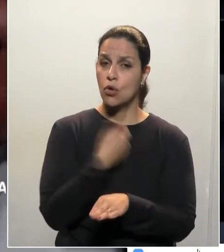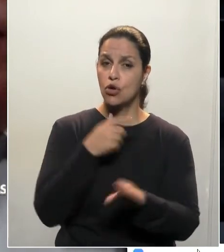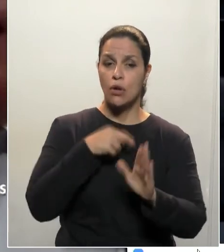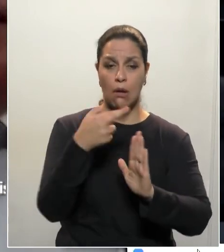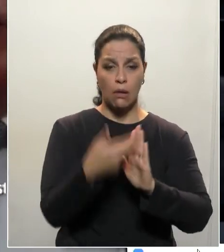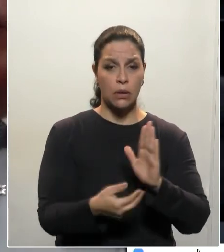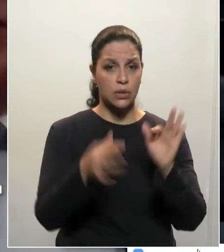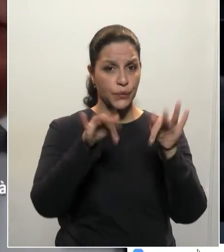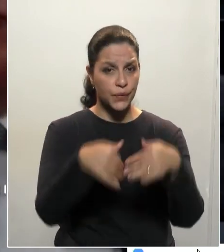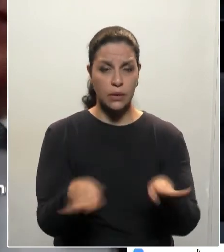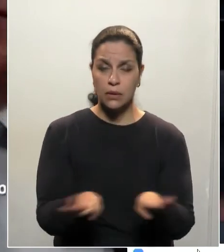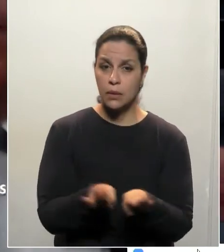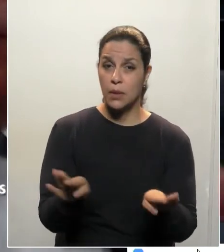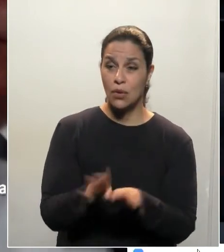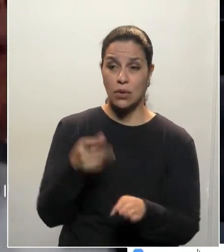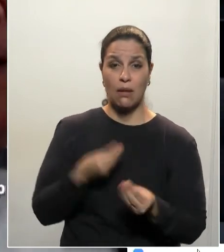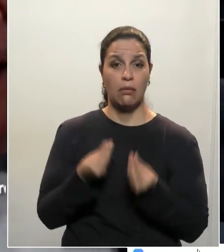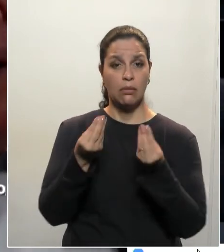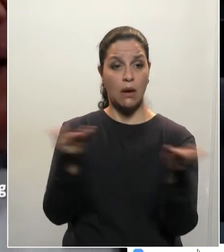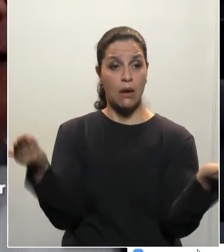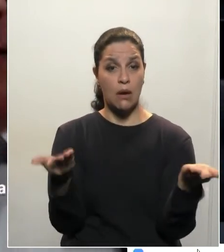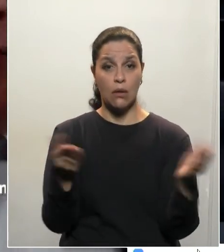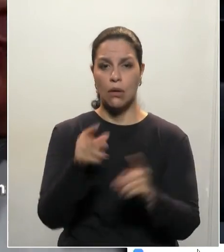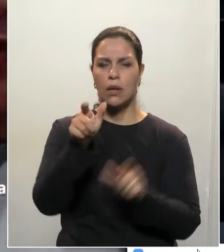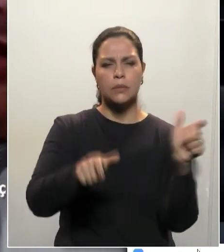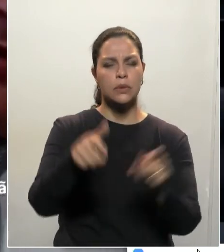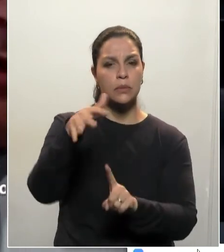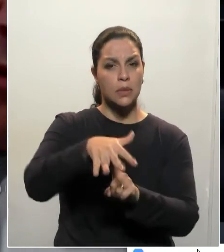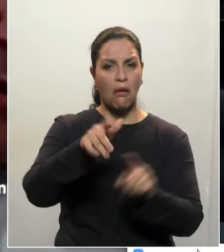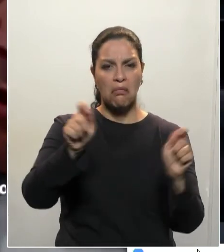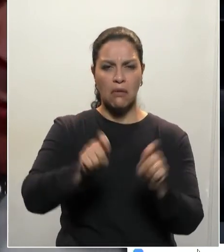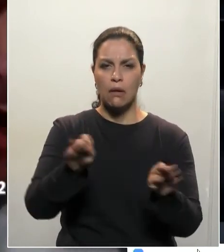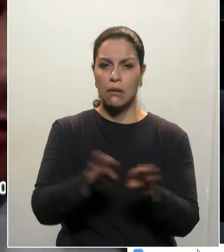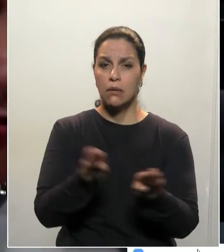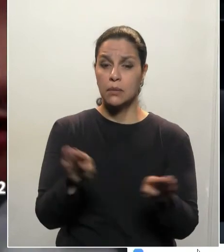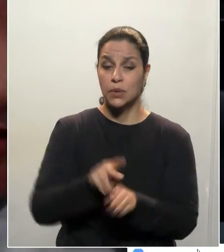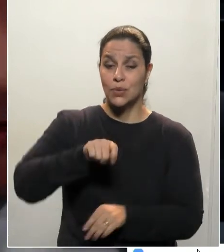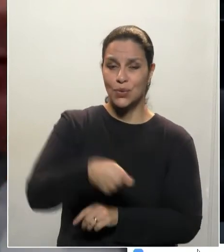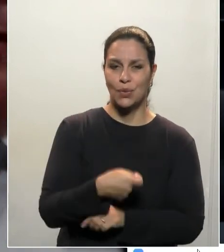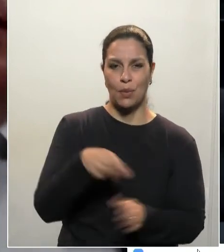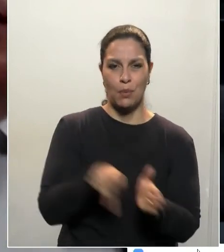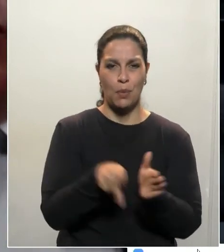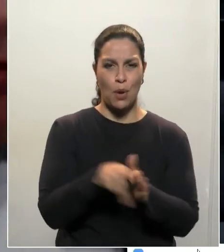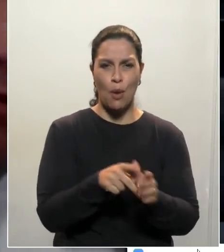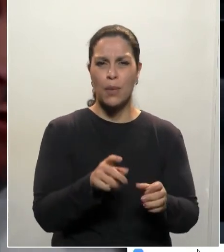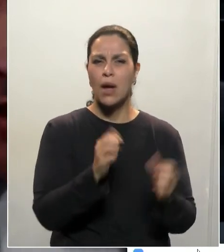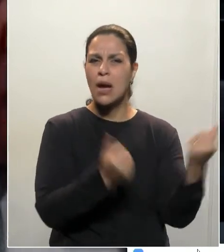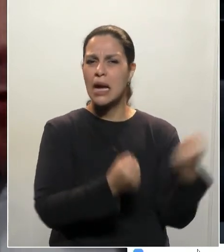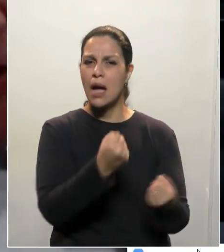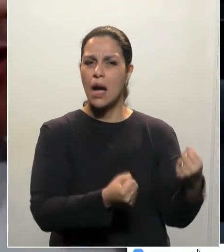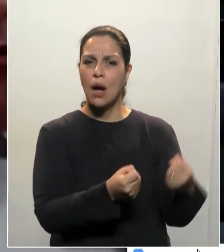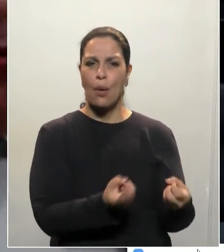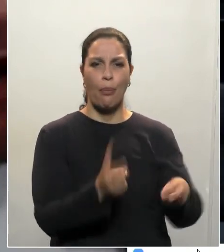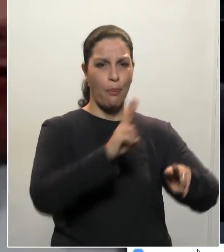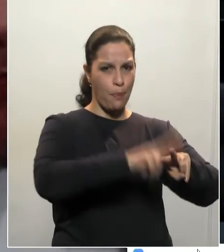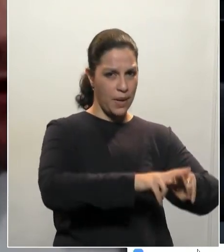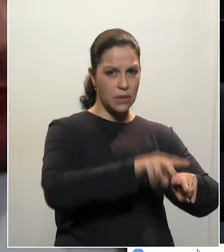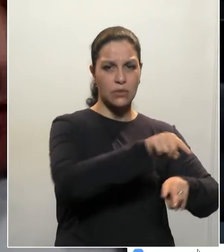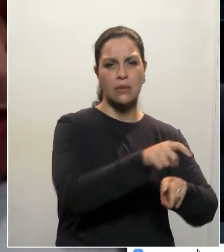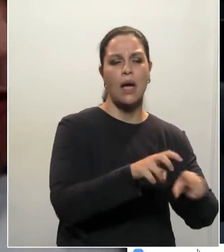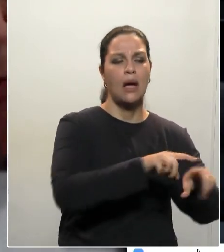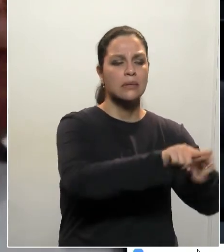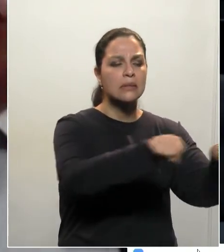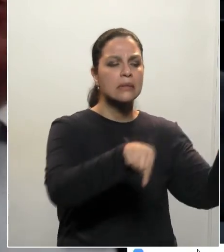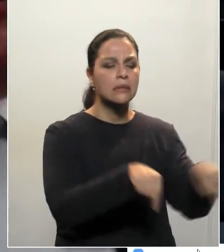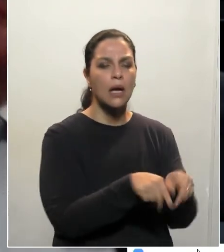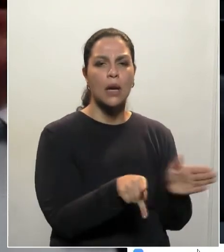redação final, para que nós possamos oferecer ao povo do Paraná essa possibilidade, tanto quanto aos pátios do DETRAN, que tem muita gente com carro